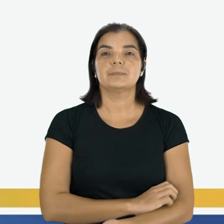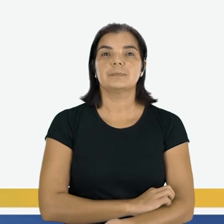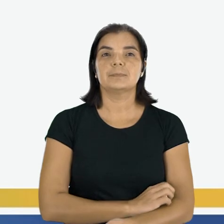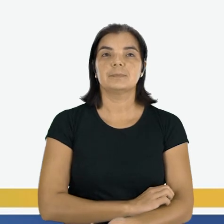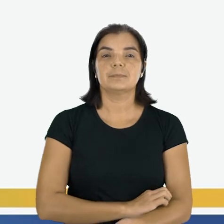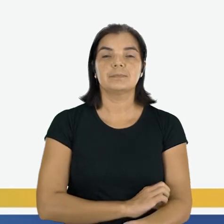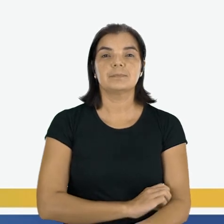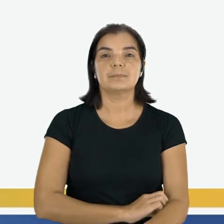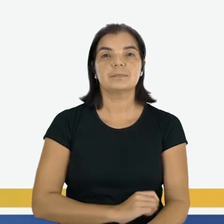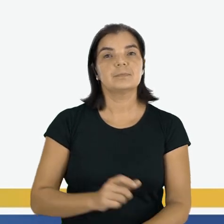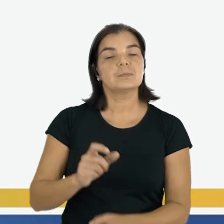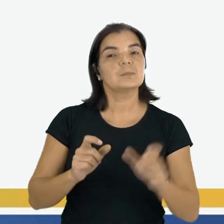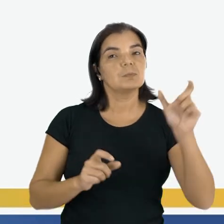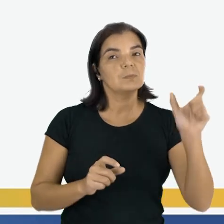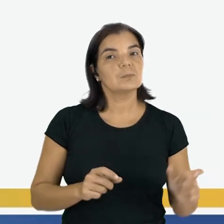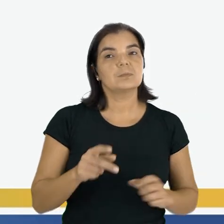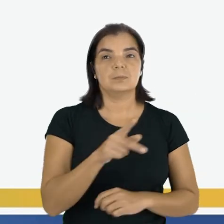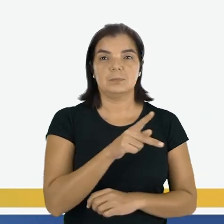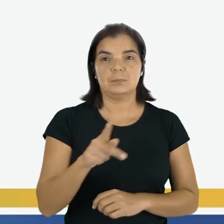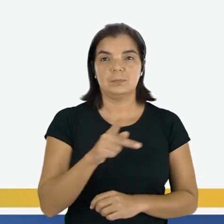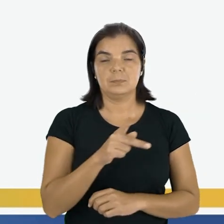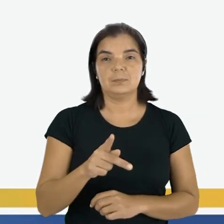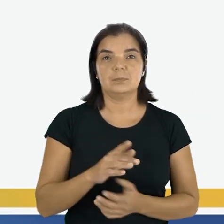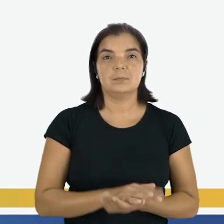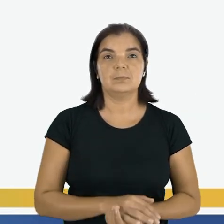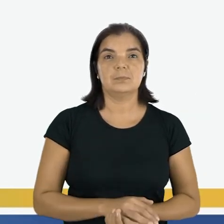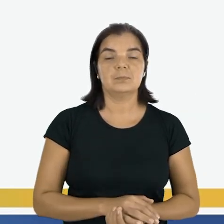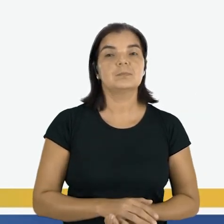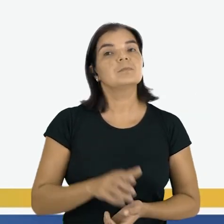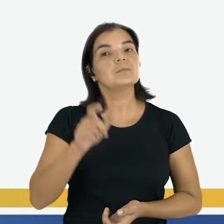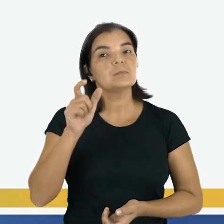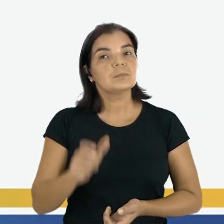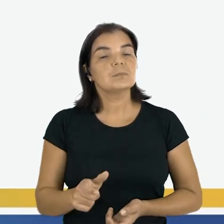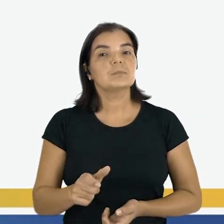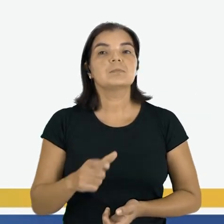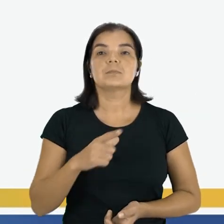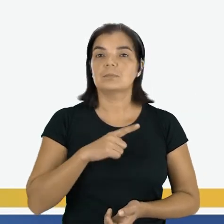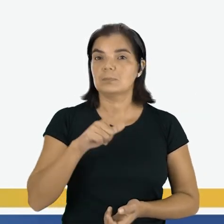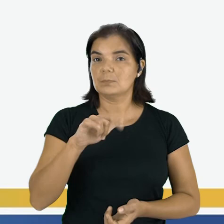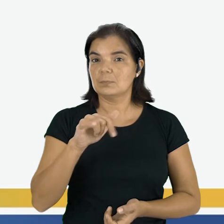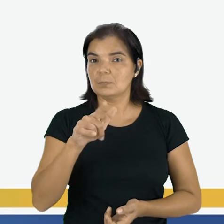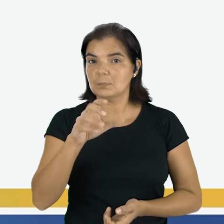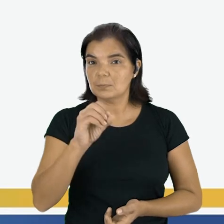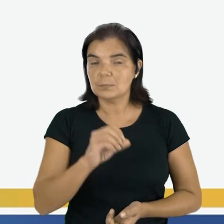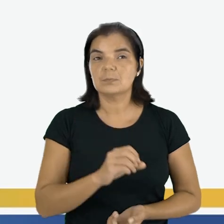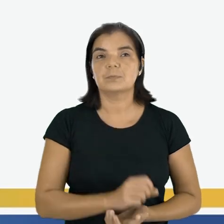Ao lado da mesa da professora. E ao lado da mesa tem uma lixeira.